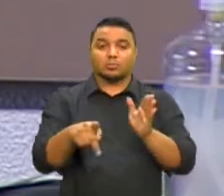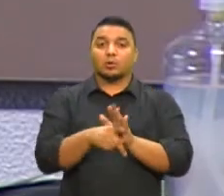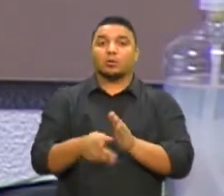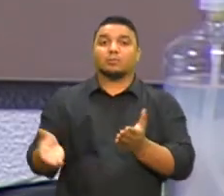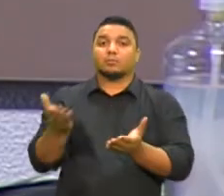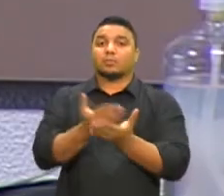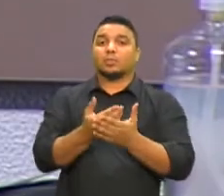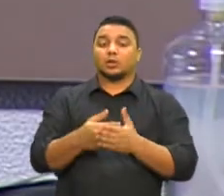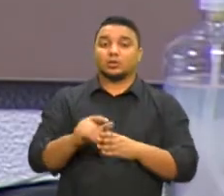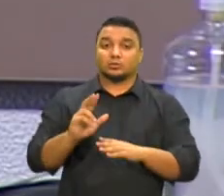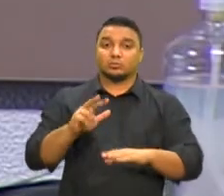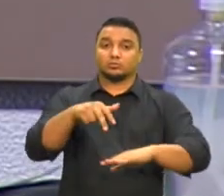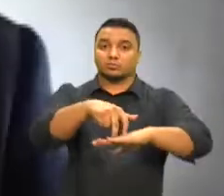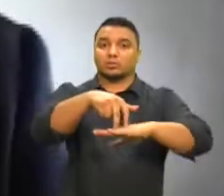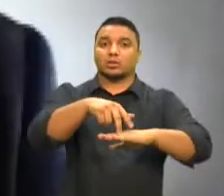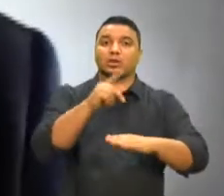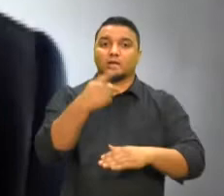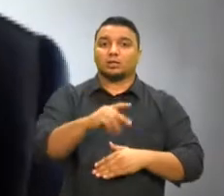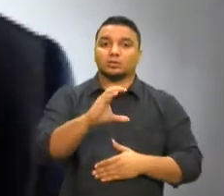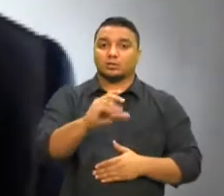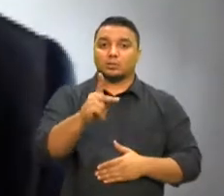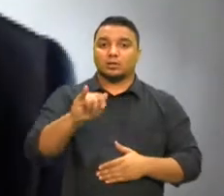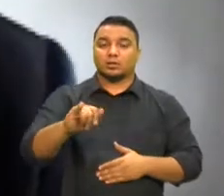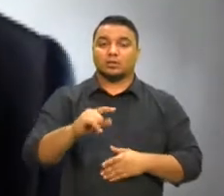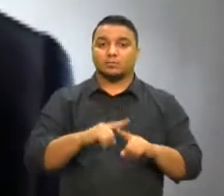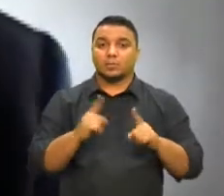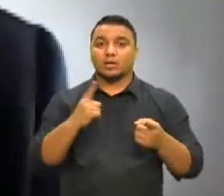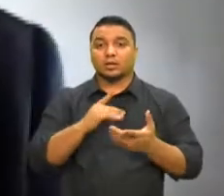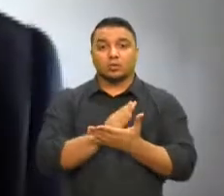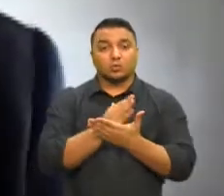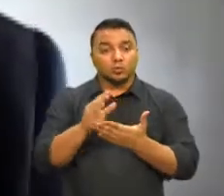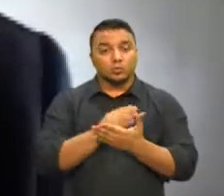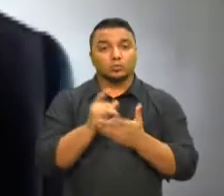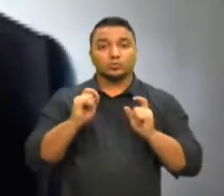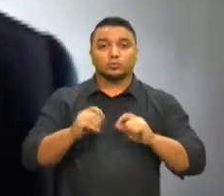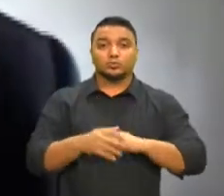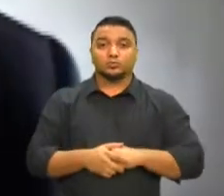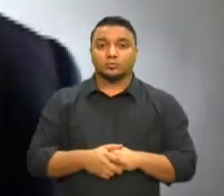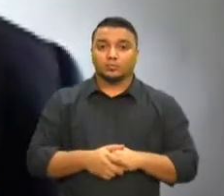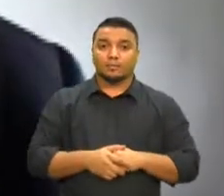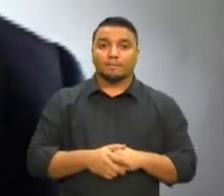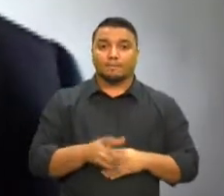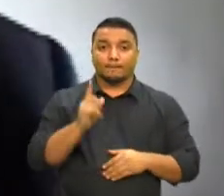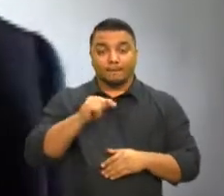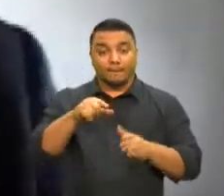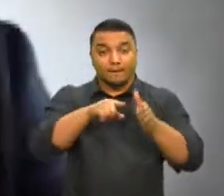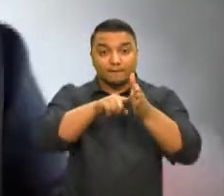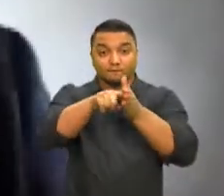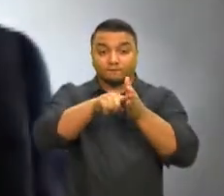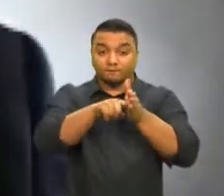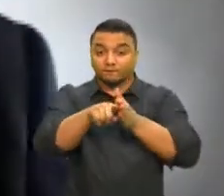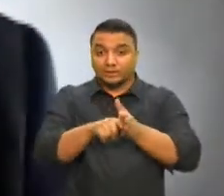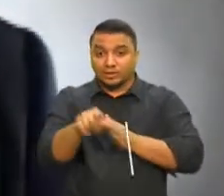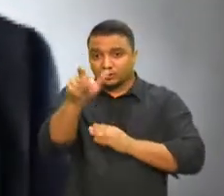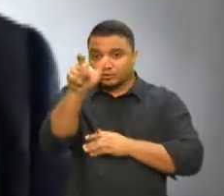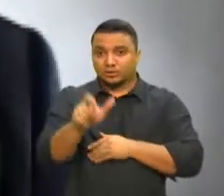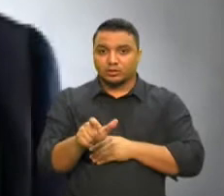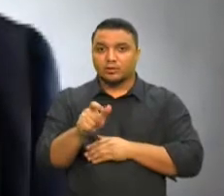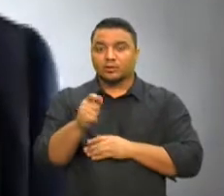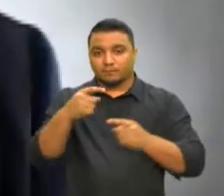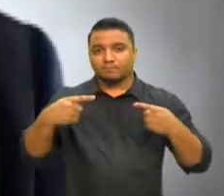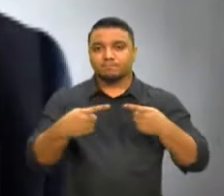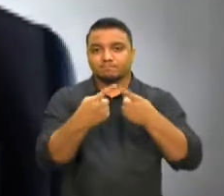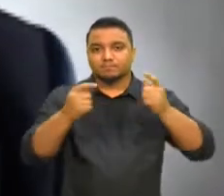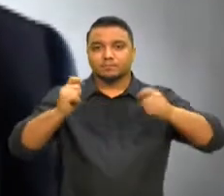a presença de Bolsonaro na CPI, mas com algumas ressalvas. Como investigado, há um relativo consenso